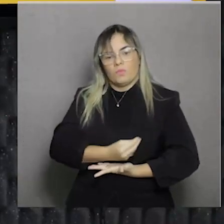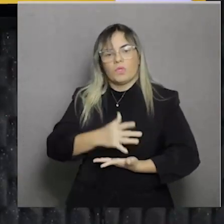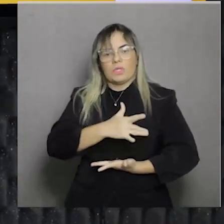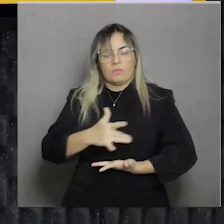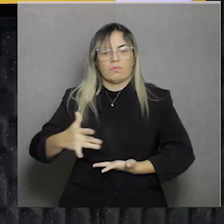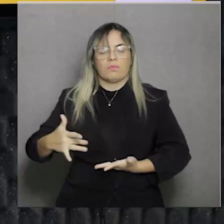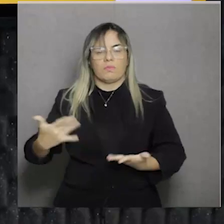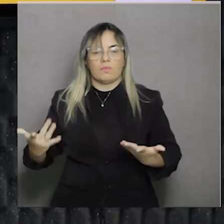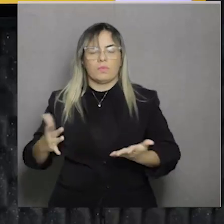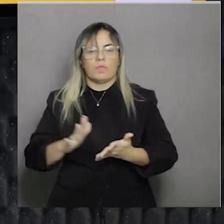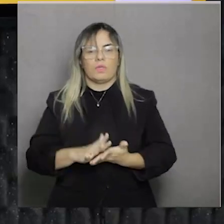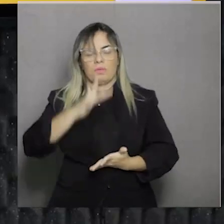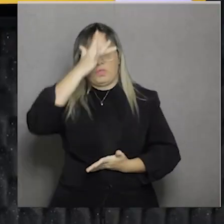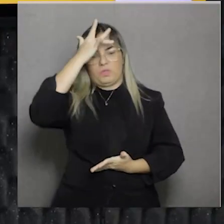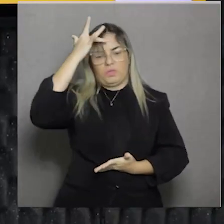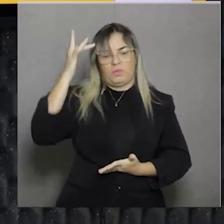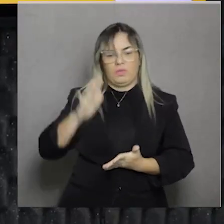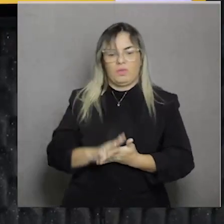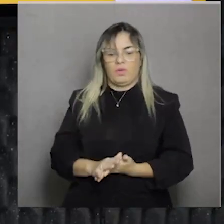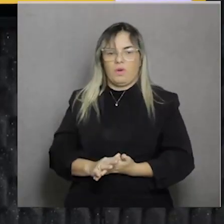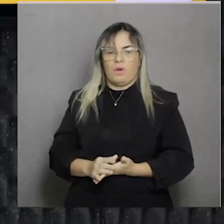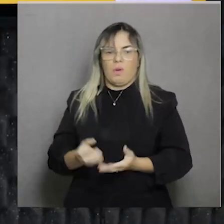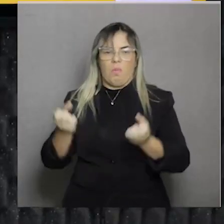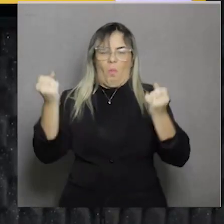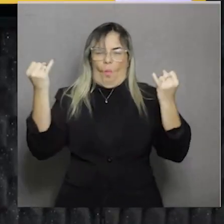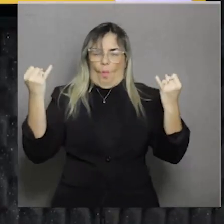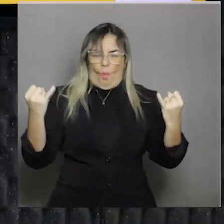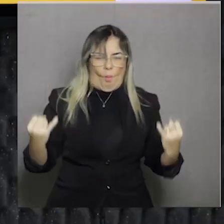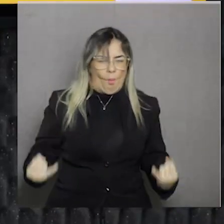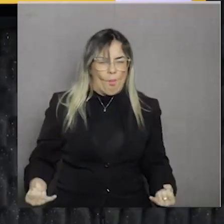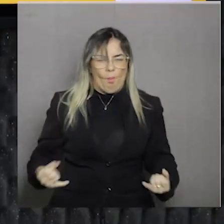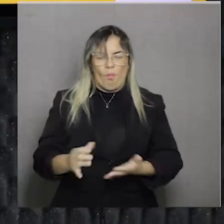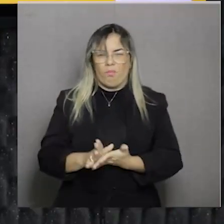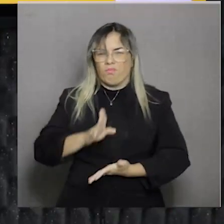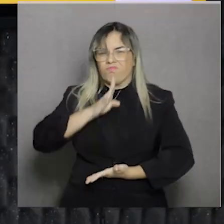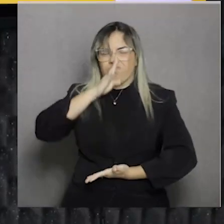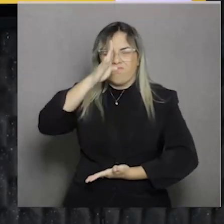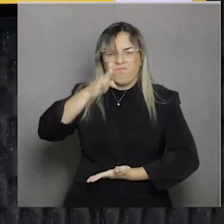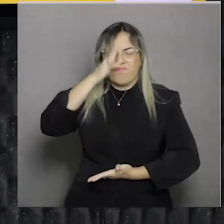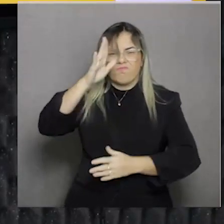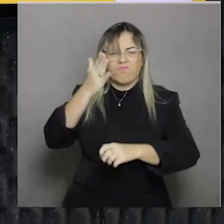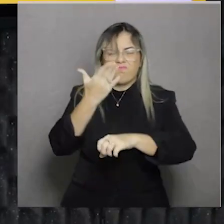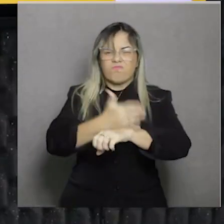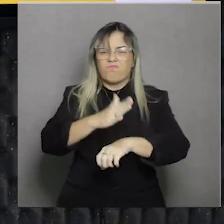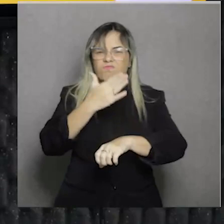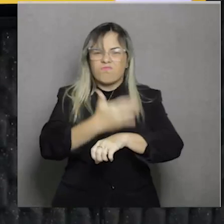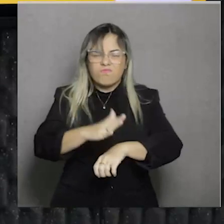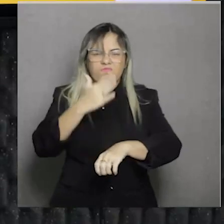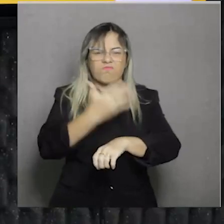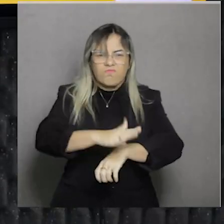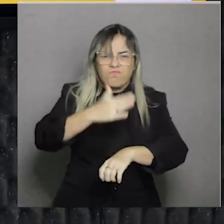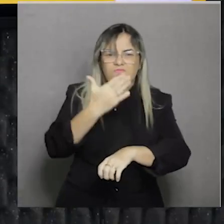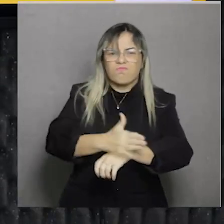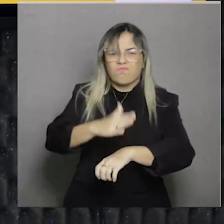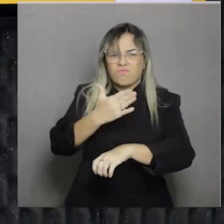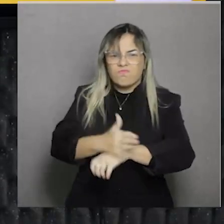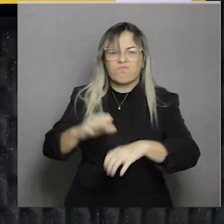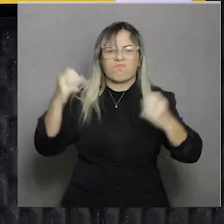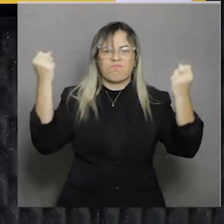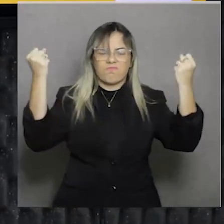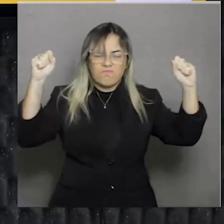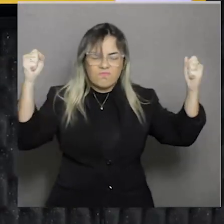vivem fazendo dietas exageradas ou que praticam excessivamente exercícios físicos,